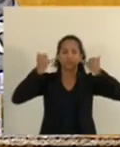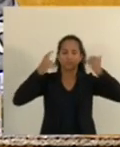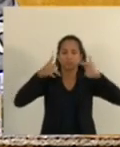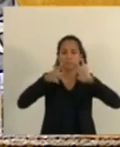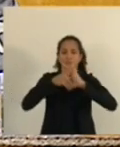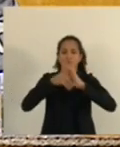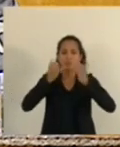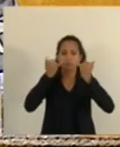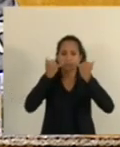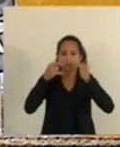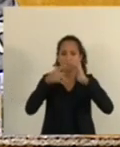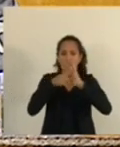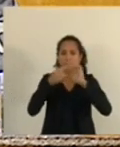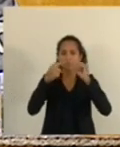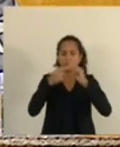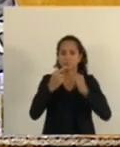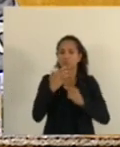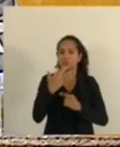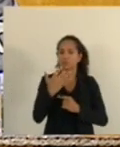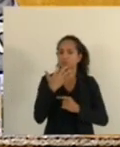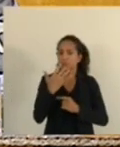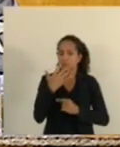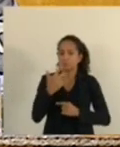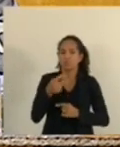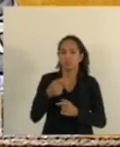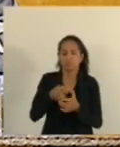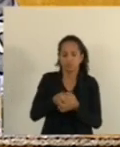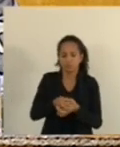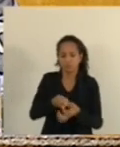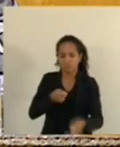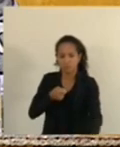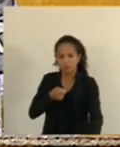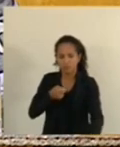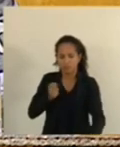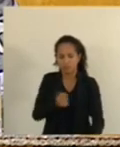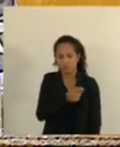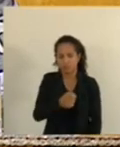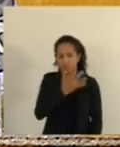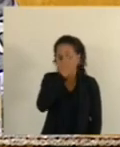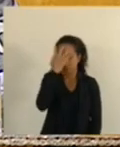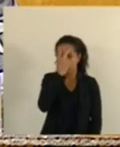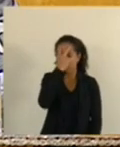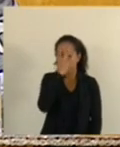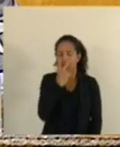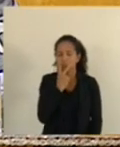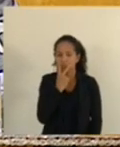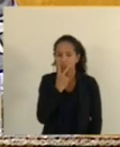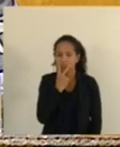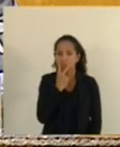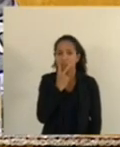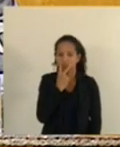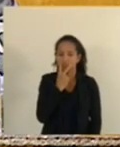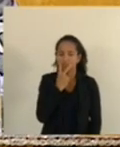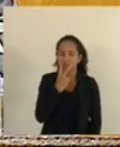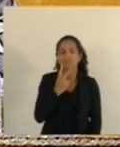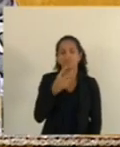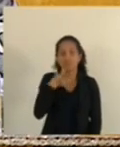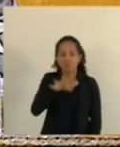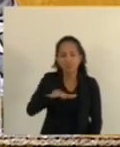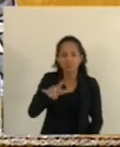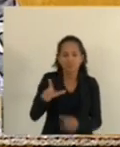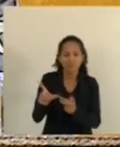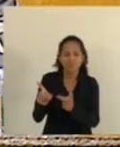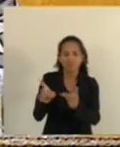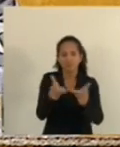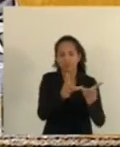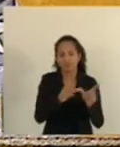informação acerca das cores de bengalas Utilizadas por pessoas com deficiência visual Nos estabelecimentos comerciais do